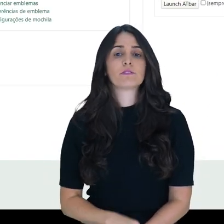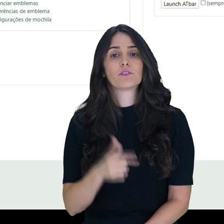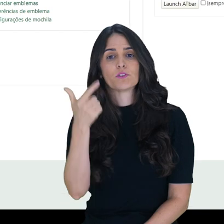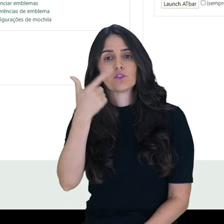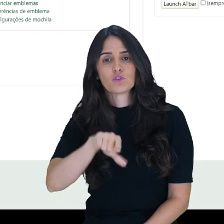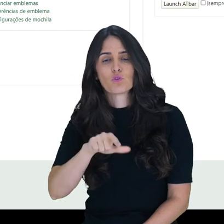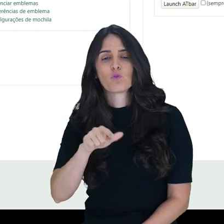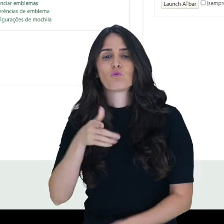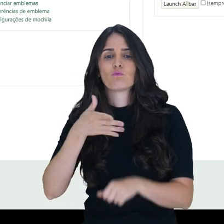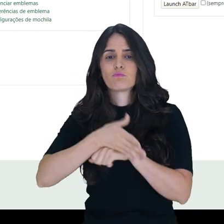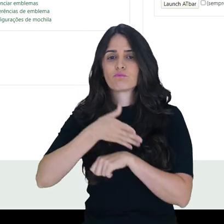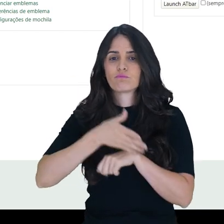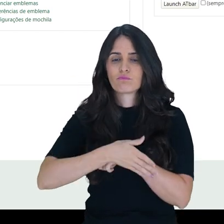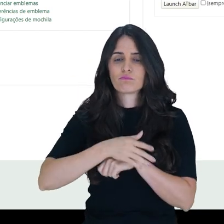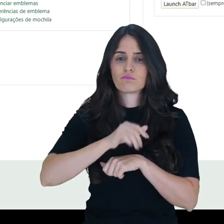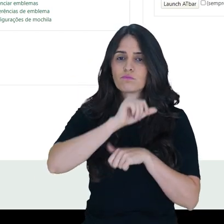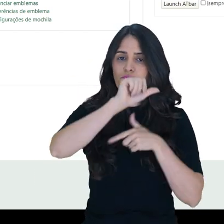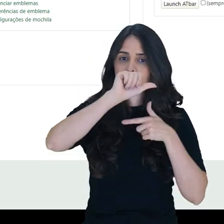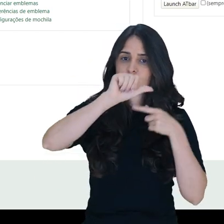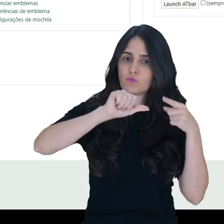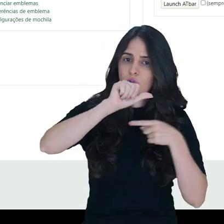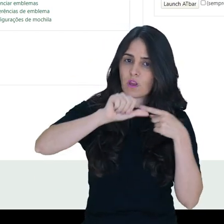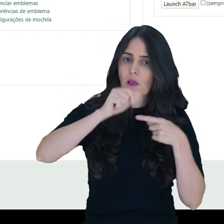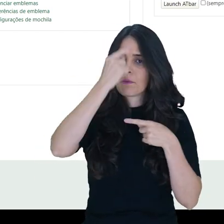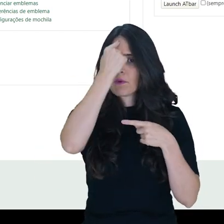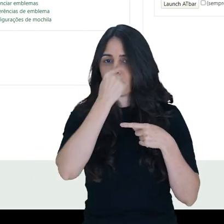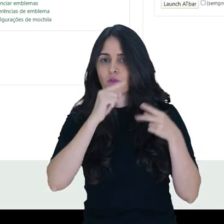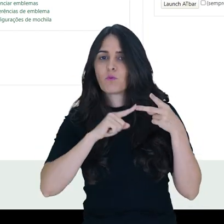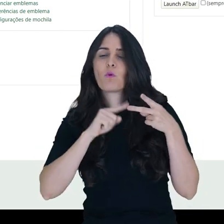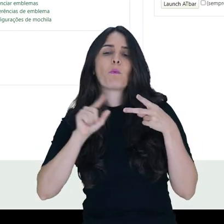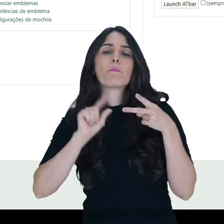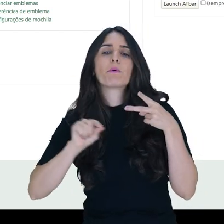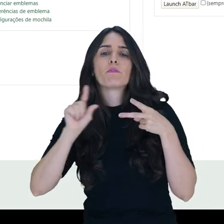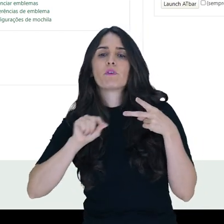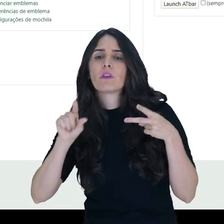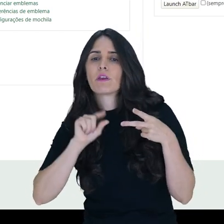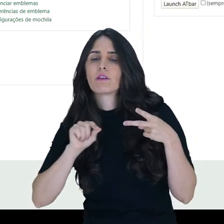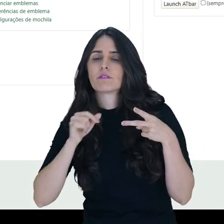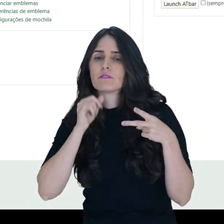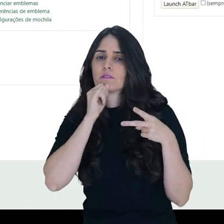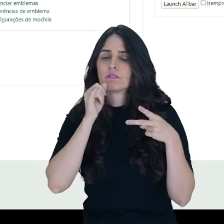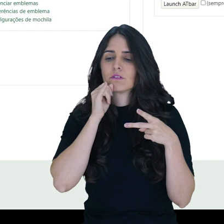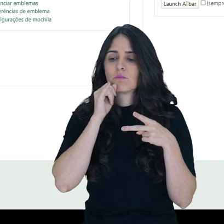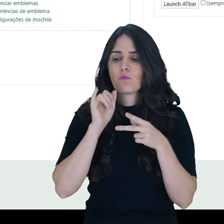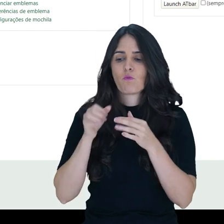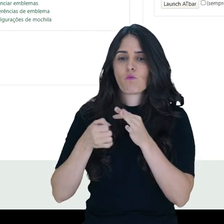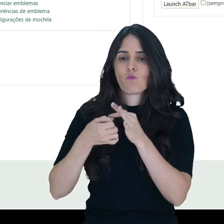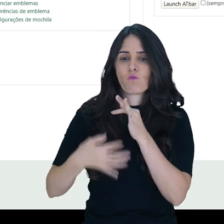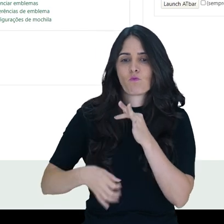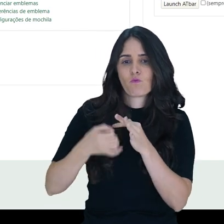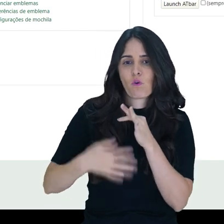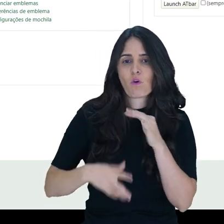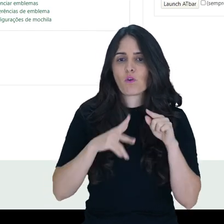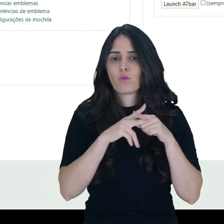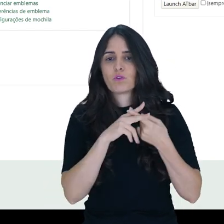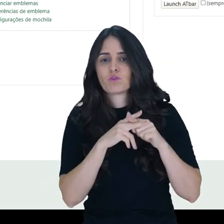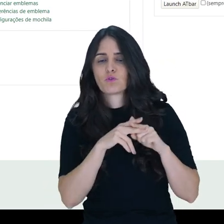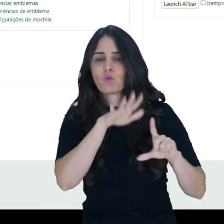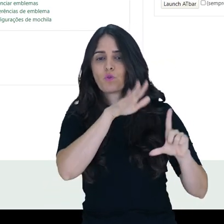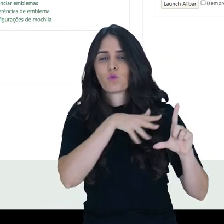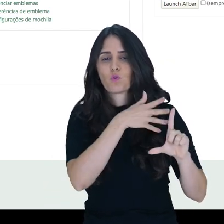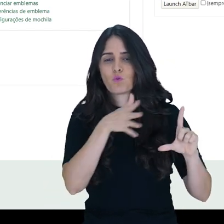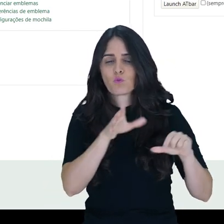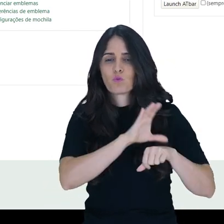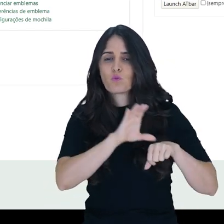acessar a opção de modificar o perfil ou ir direto nas preferências. Preferências de fórum, do editor,